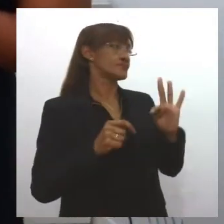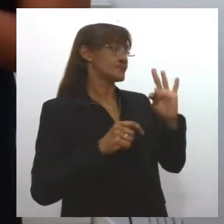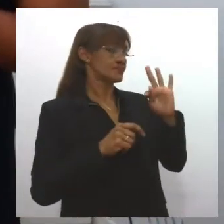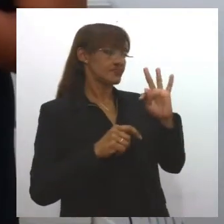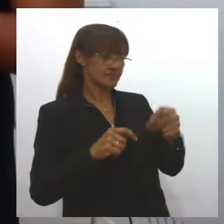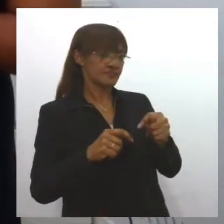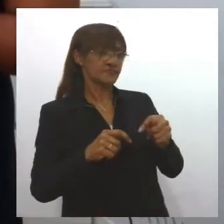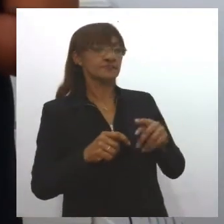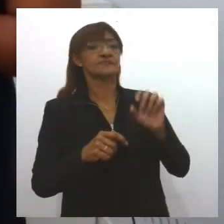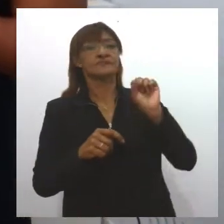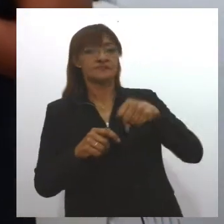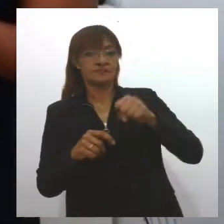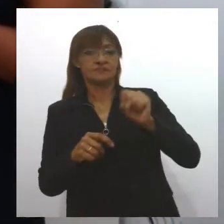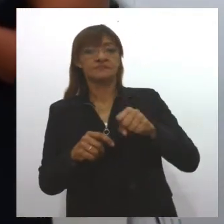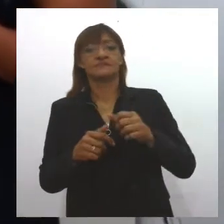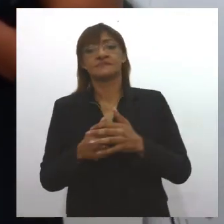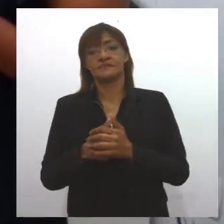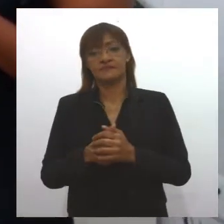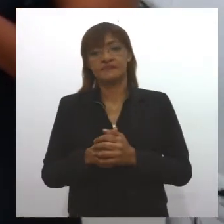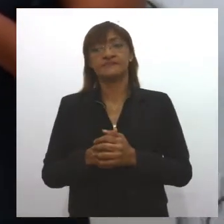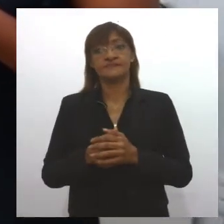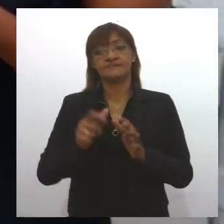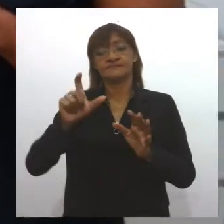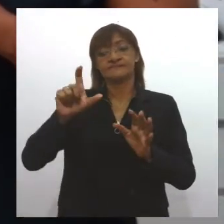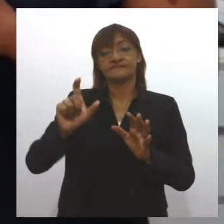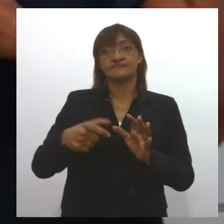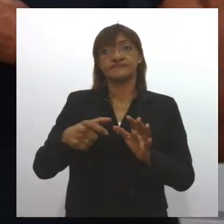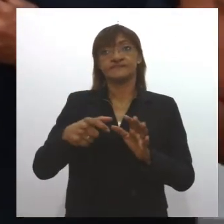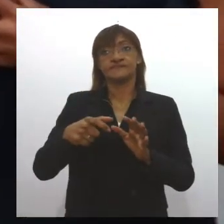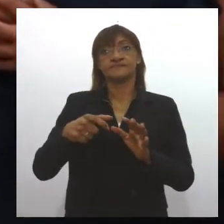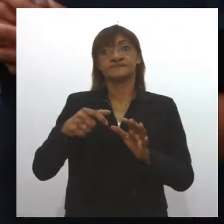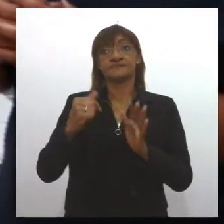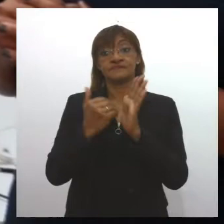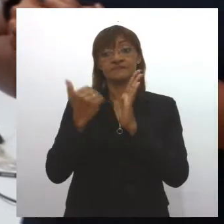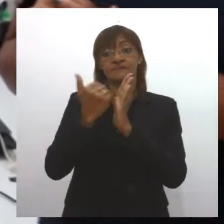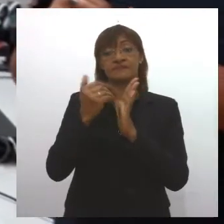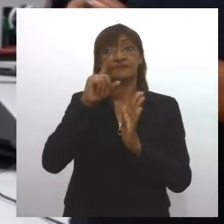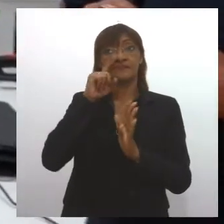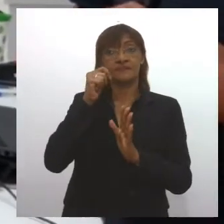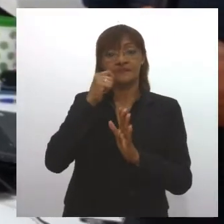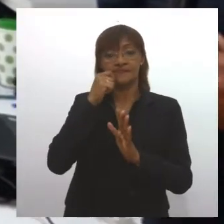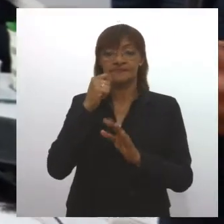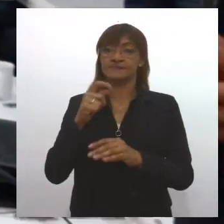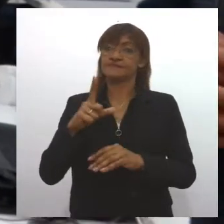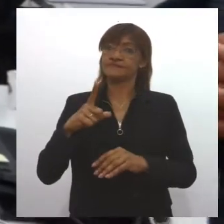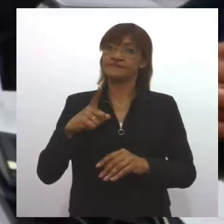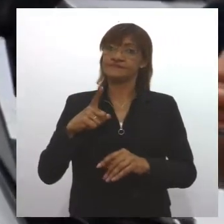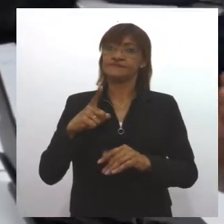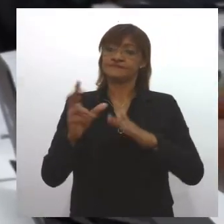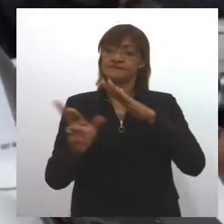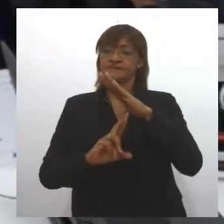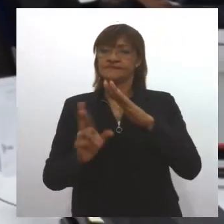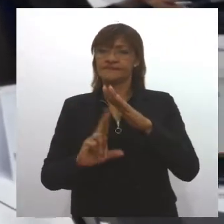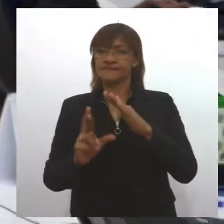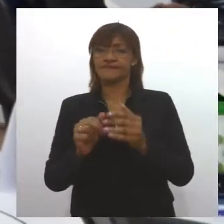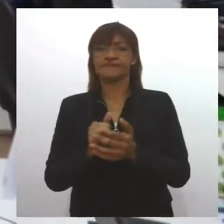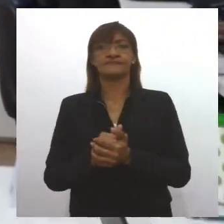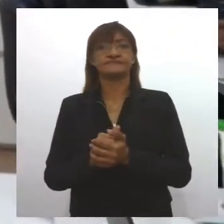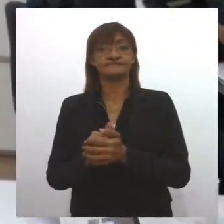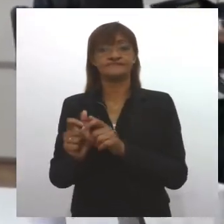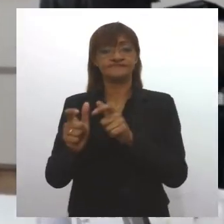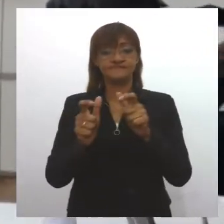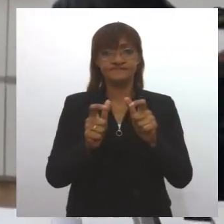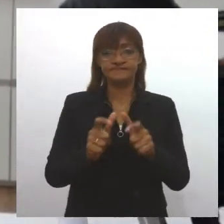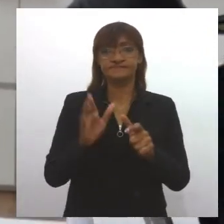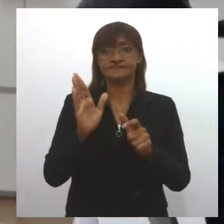de carregar a passagem é o cartão mais Aracaju. Então, nós temos nos terminais, os agentes